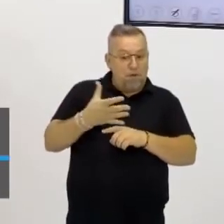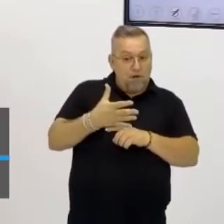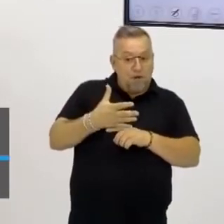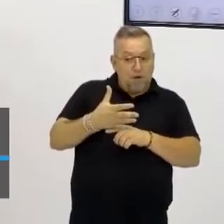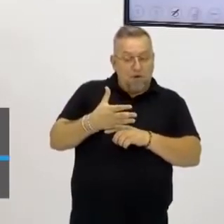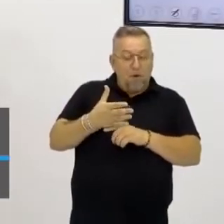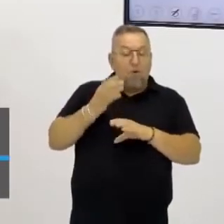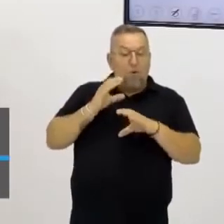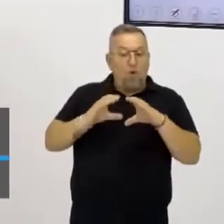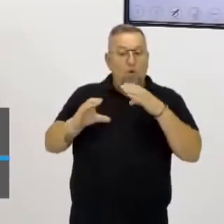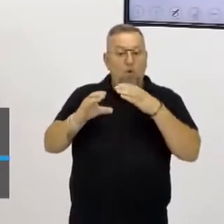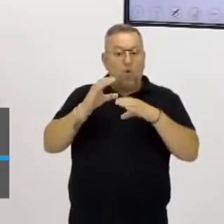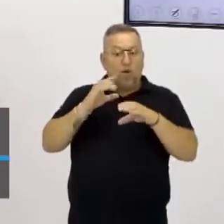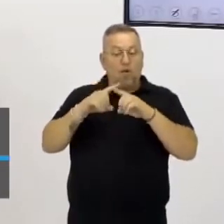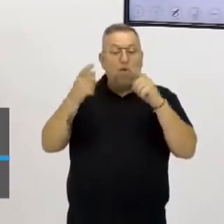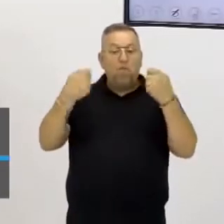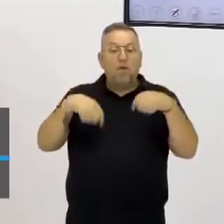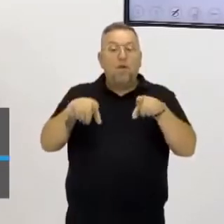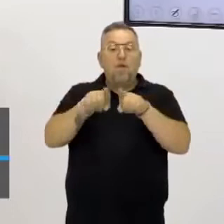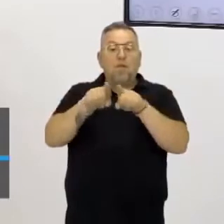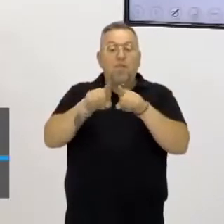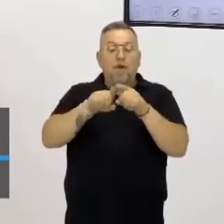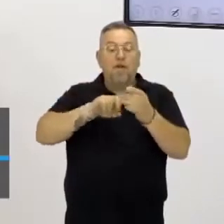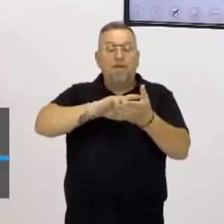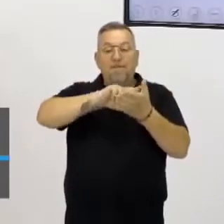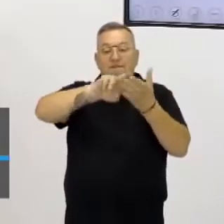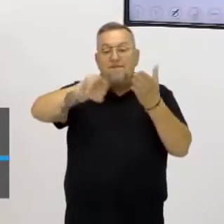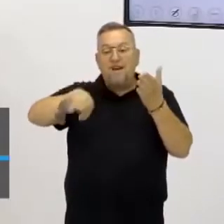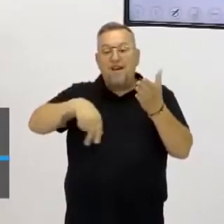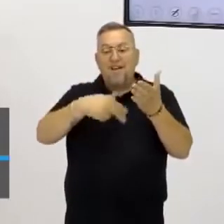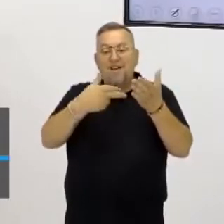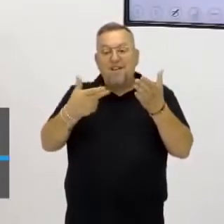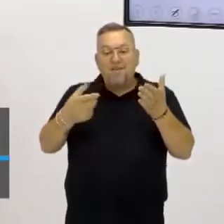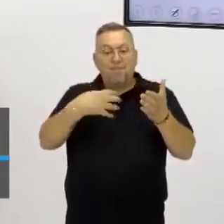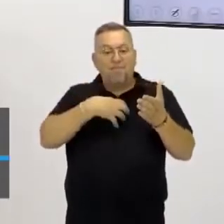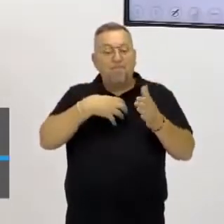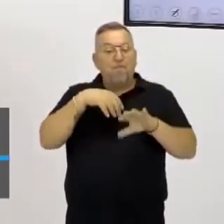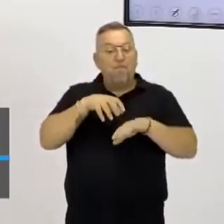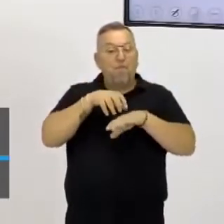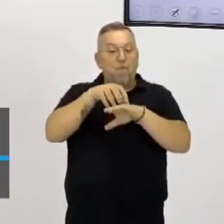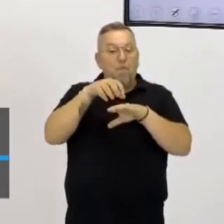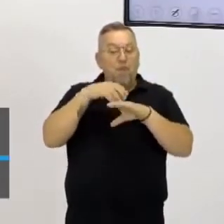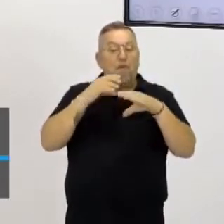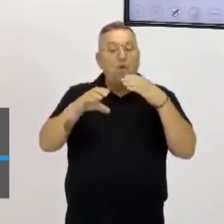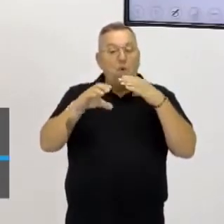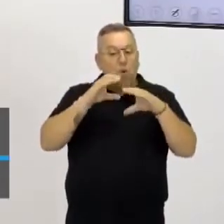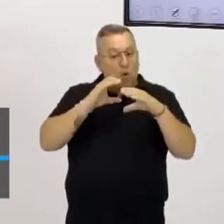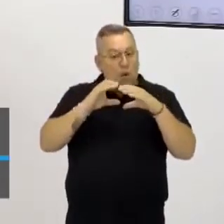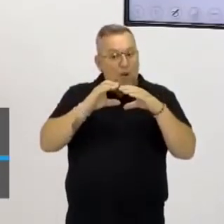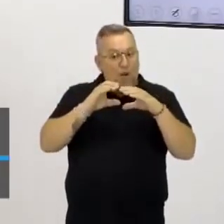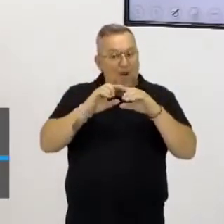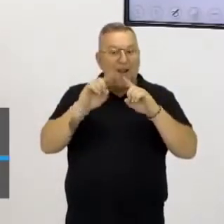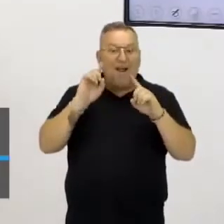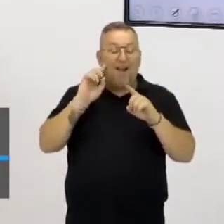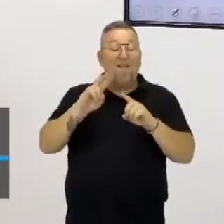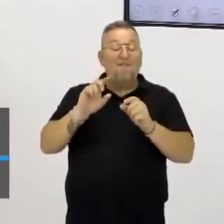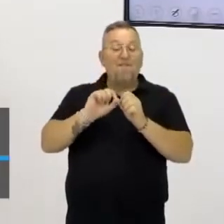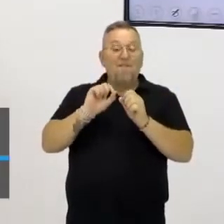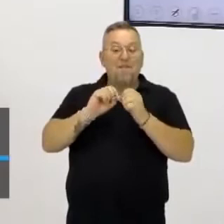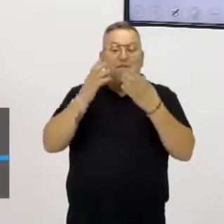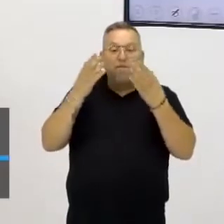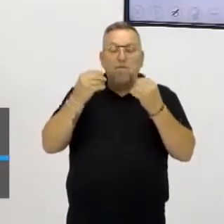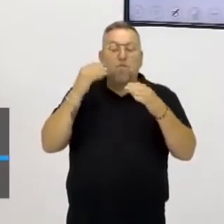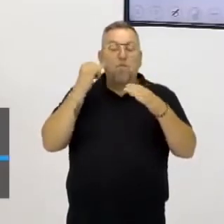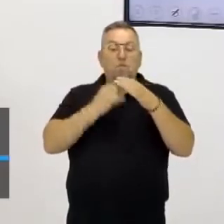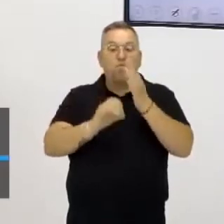comunicação, eles também necessitam de variação desses meios de transporte e de meios de comunicação. Isso é feito com